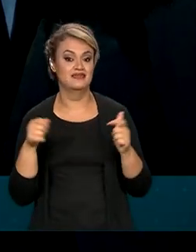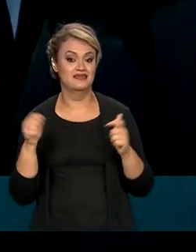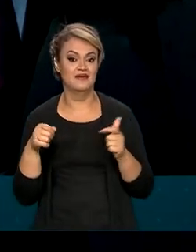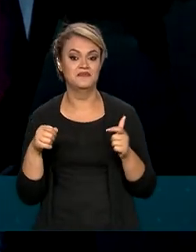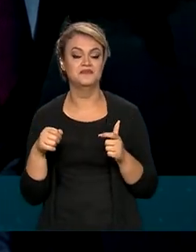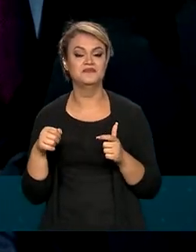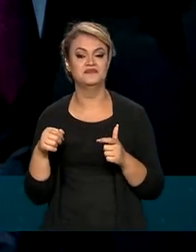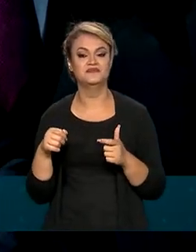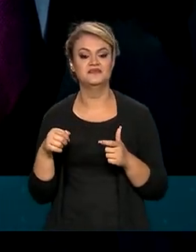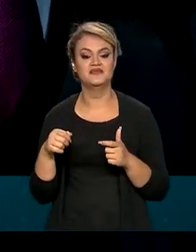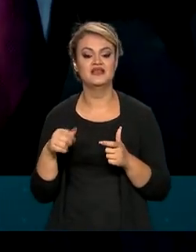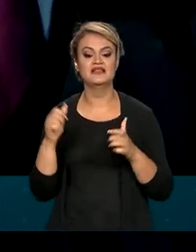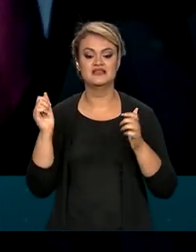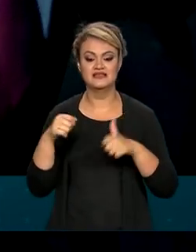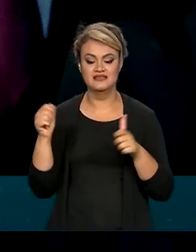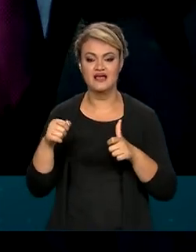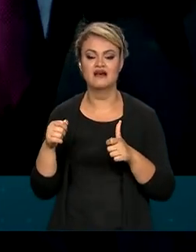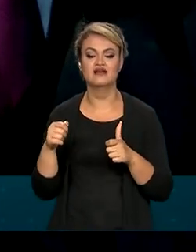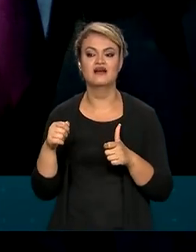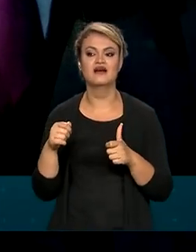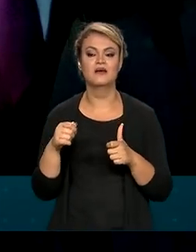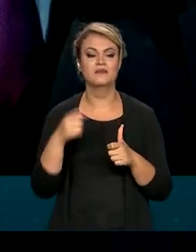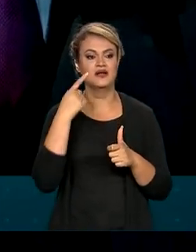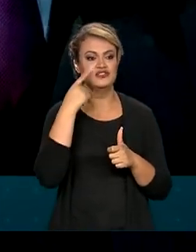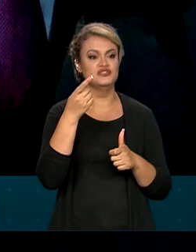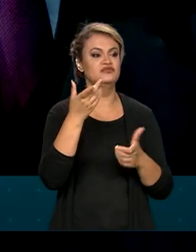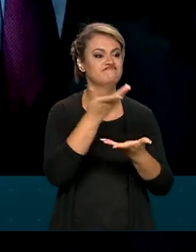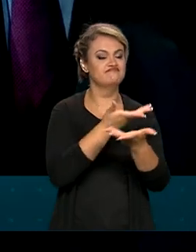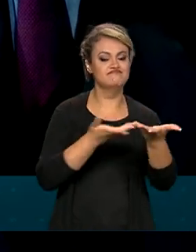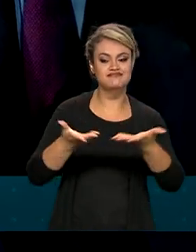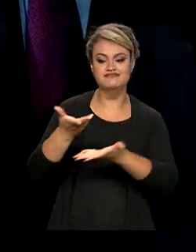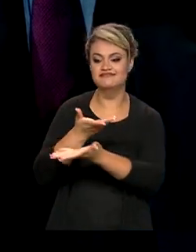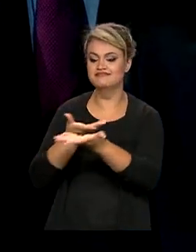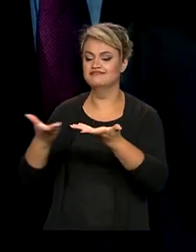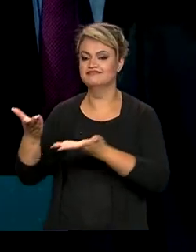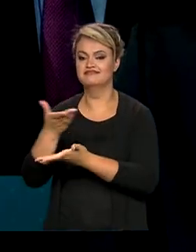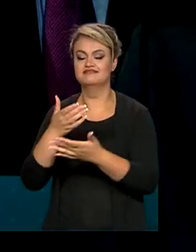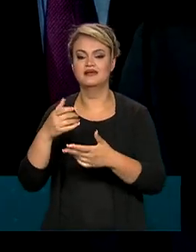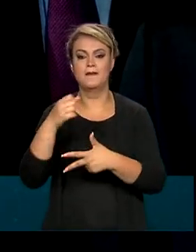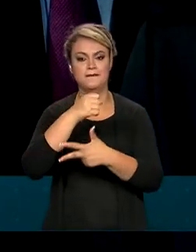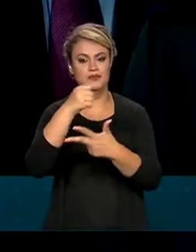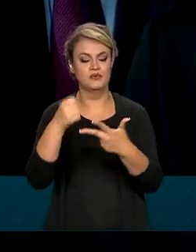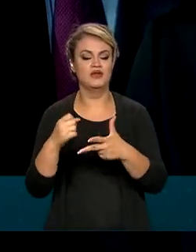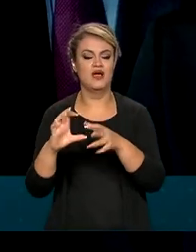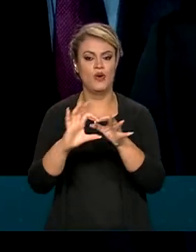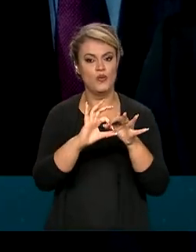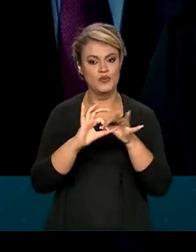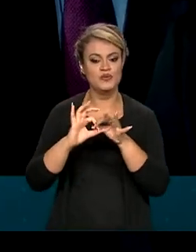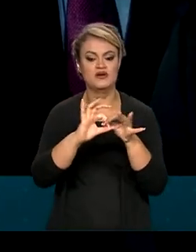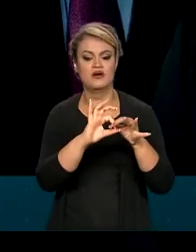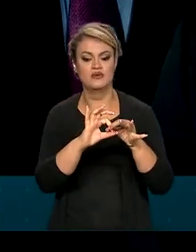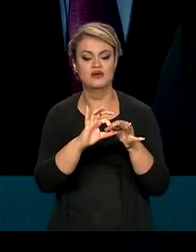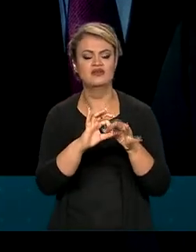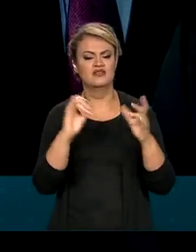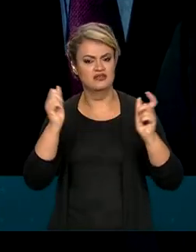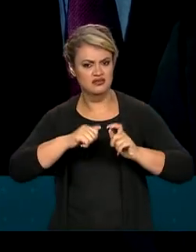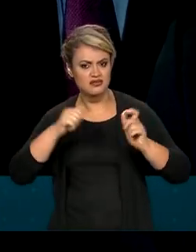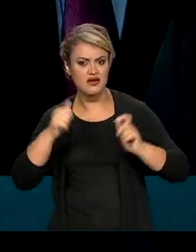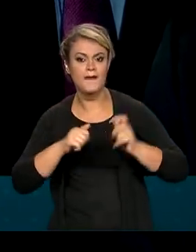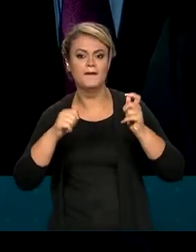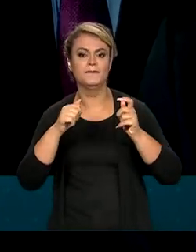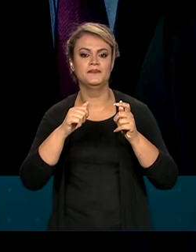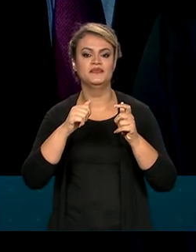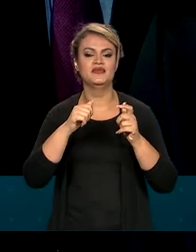recuperar a harmonia entre os poderes, de que é plenamente possível